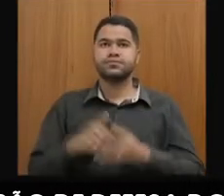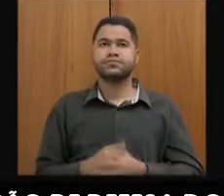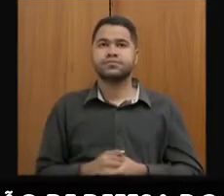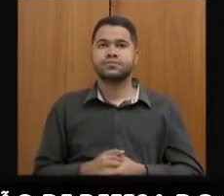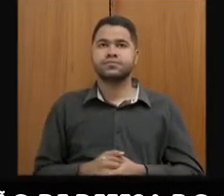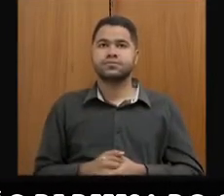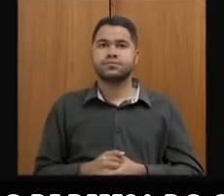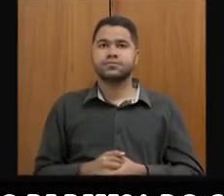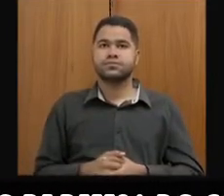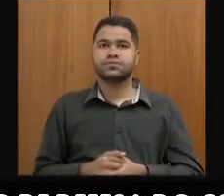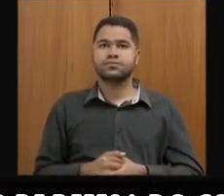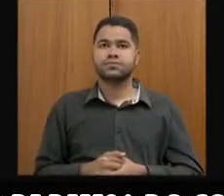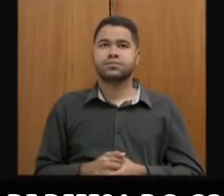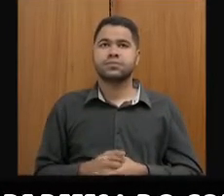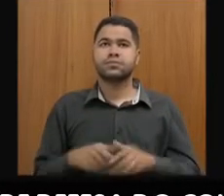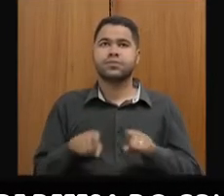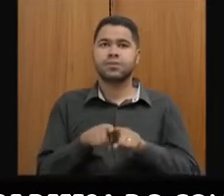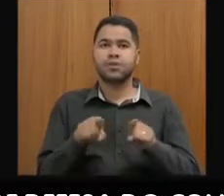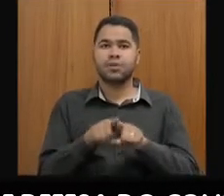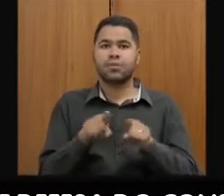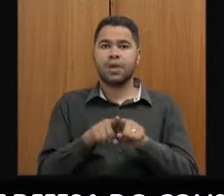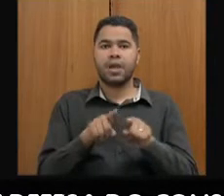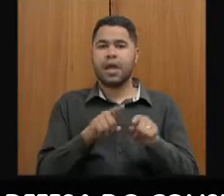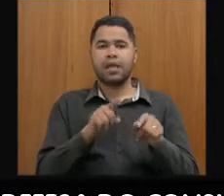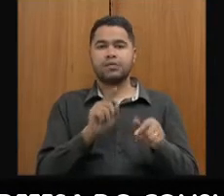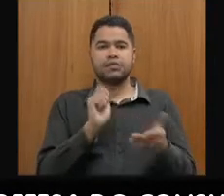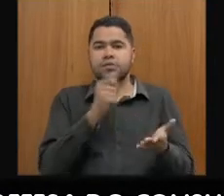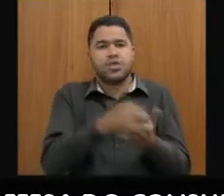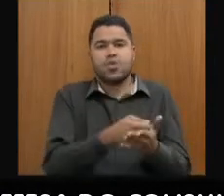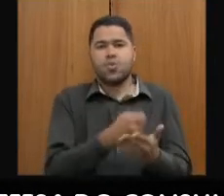as COs de não pagamento de dívida,